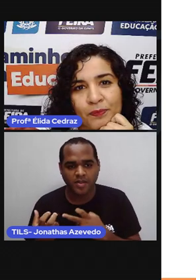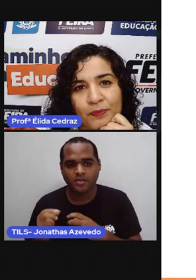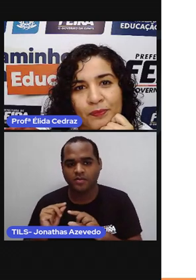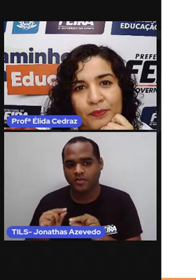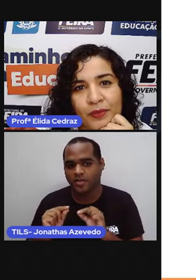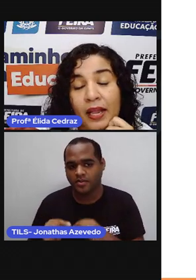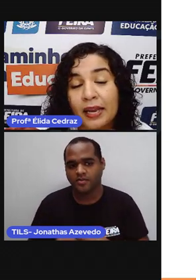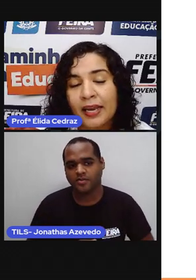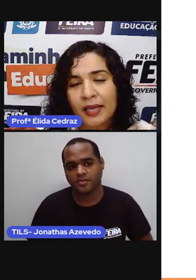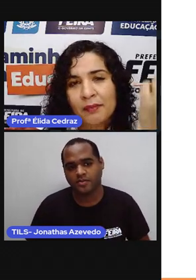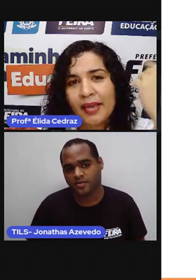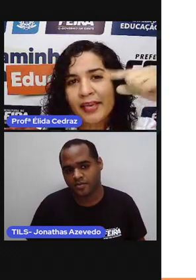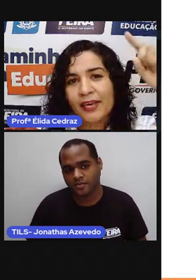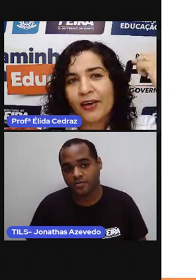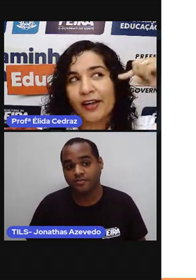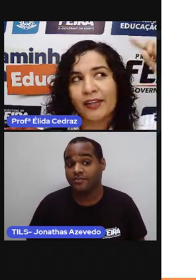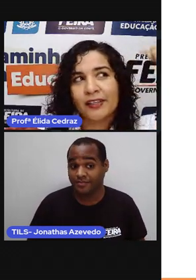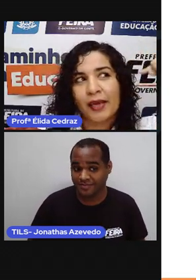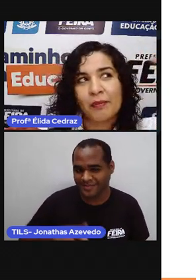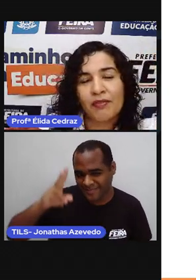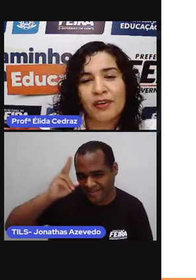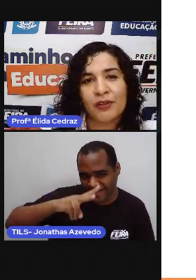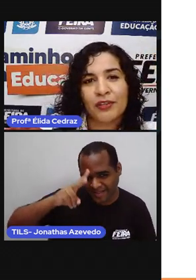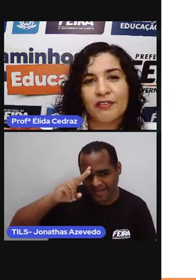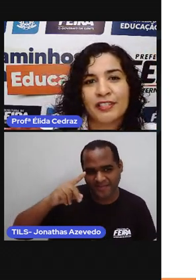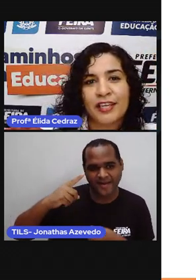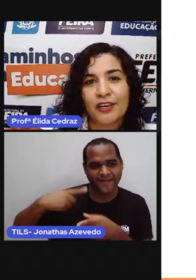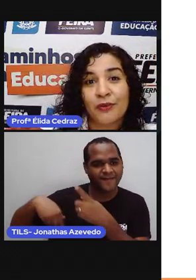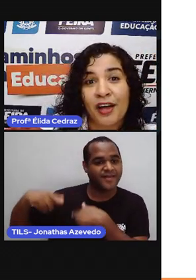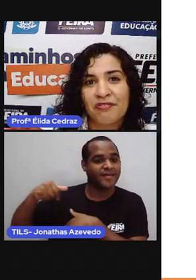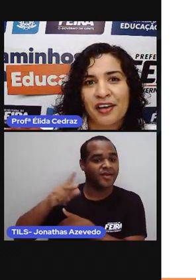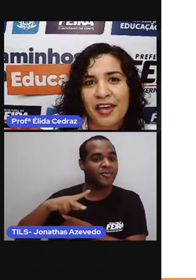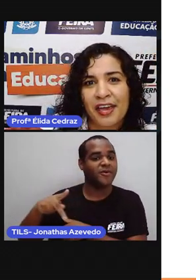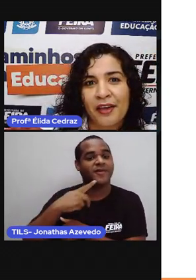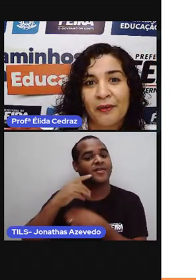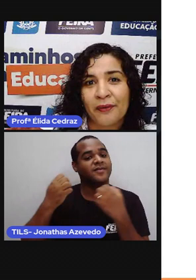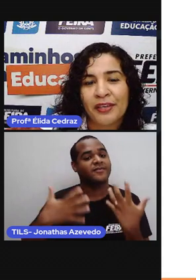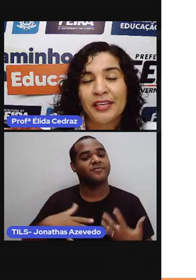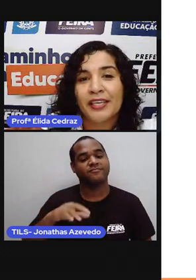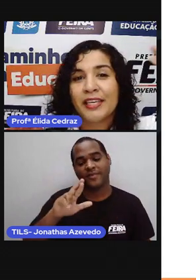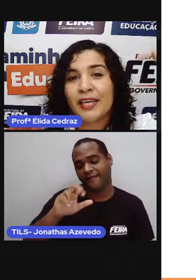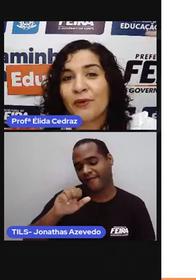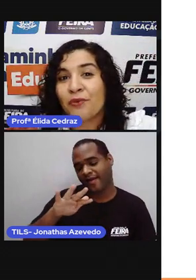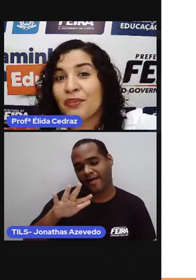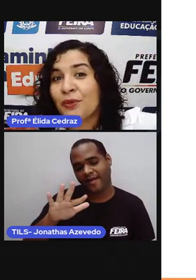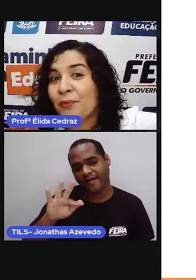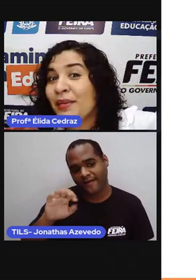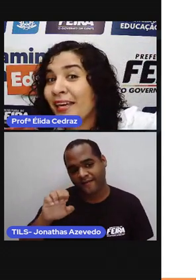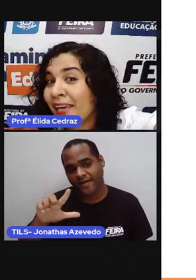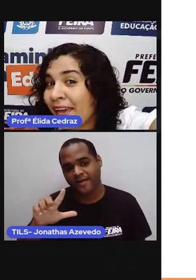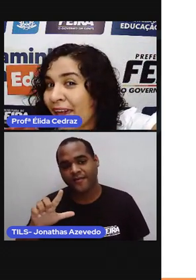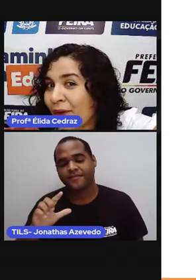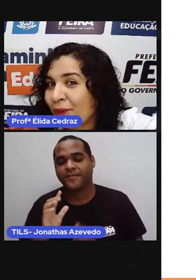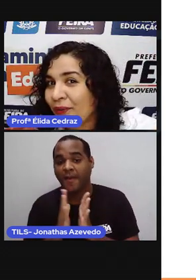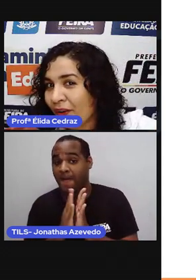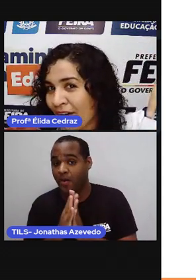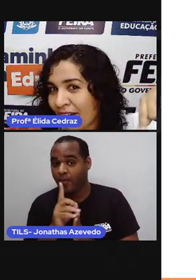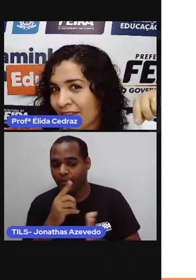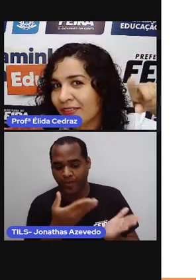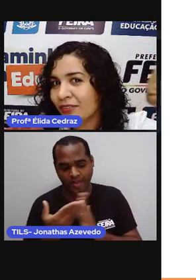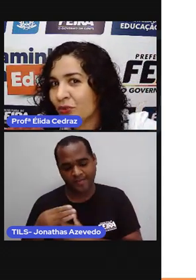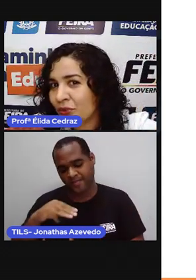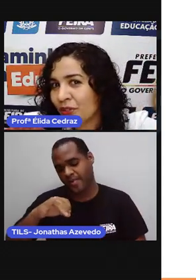lembra aí ó que a pró falou do aniversário do Rafael e ele convidou Miguel